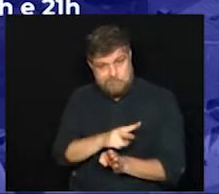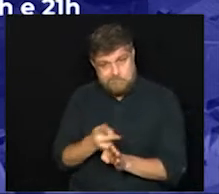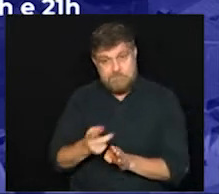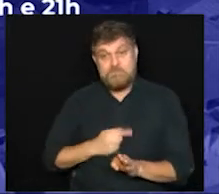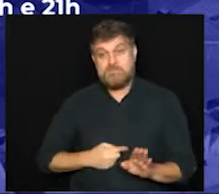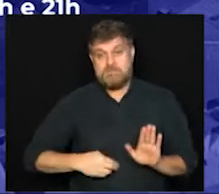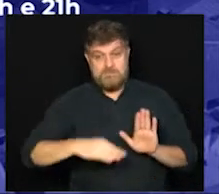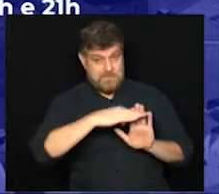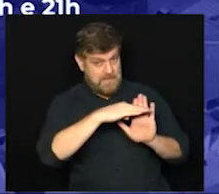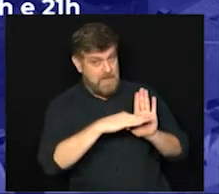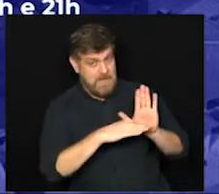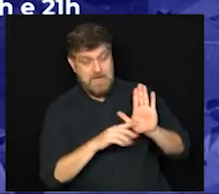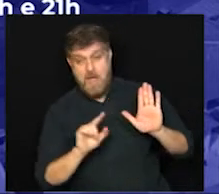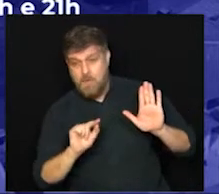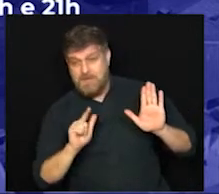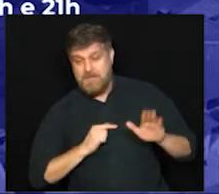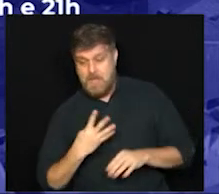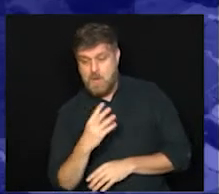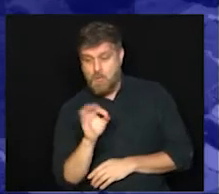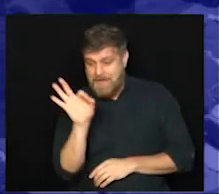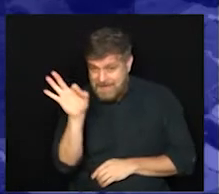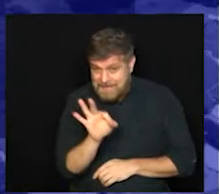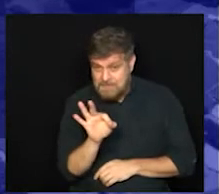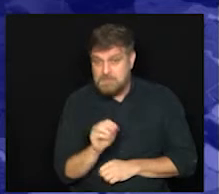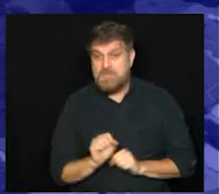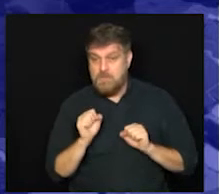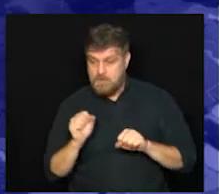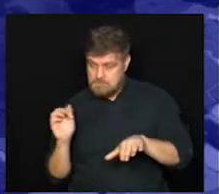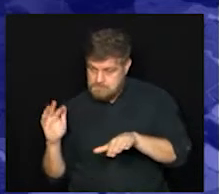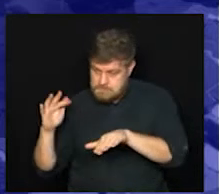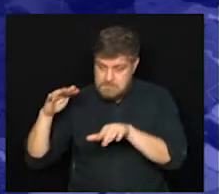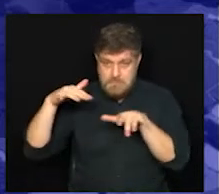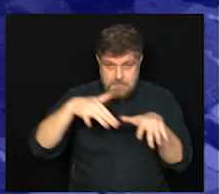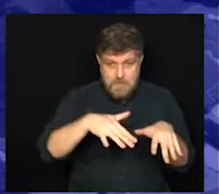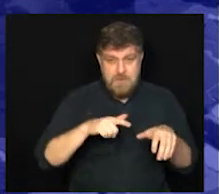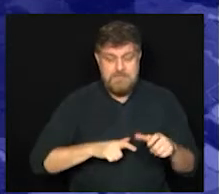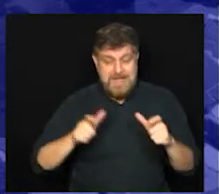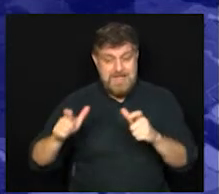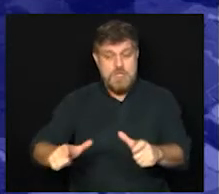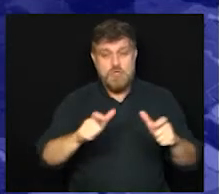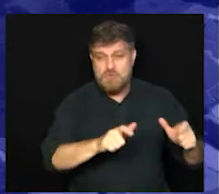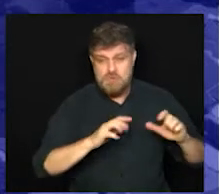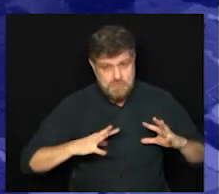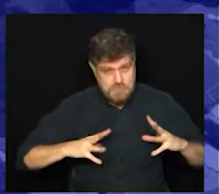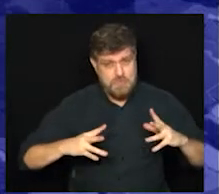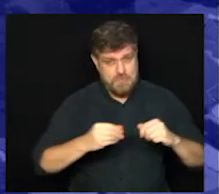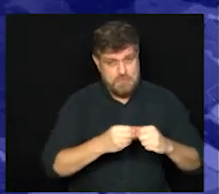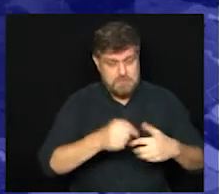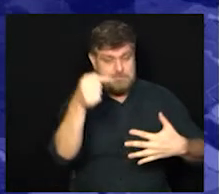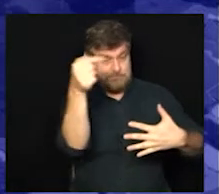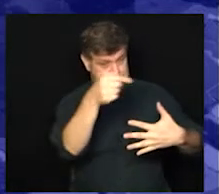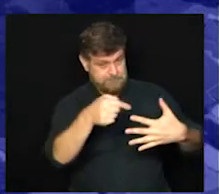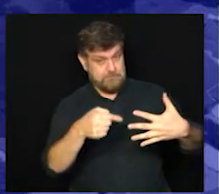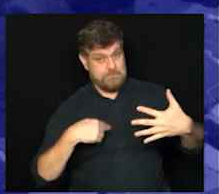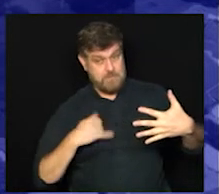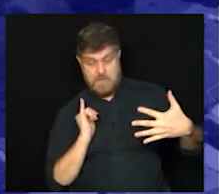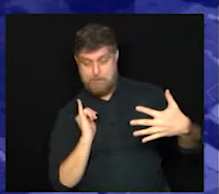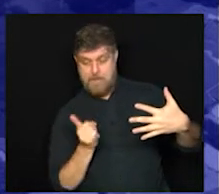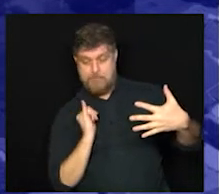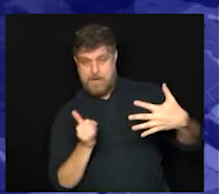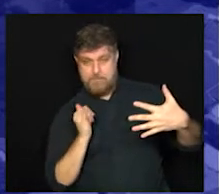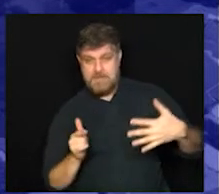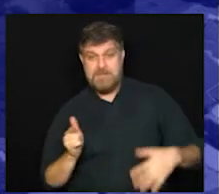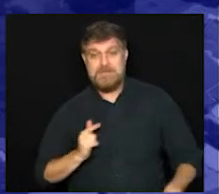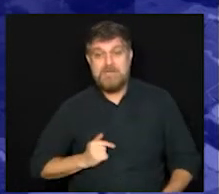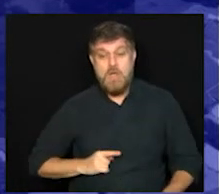seguintes, olha, até 40% da ocupação em todos esses estabelecimentos que nós acabamos de falar. O